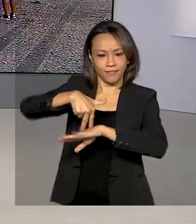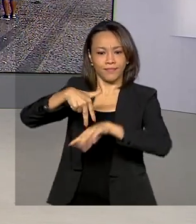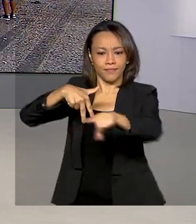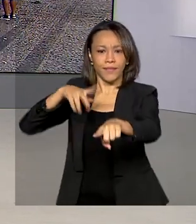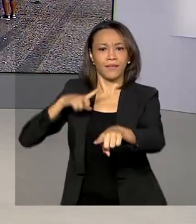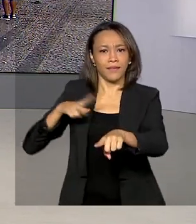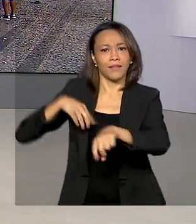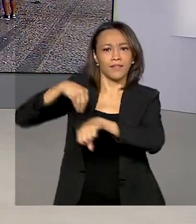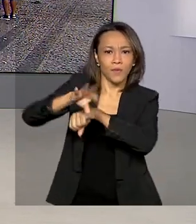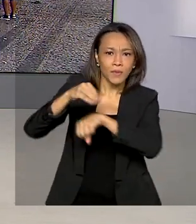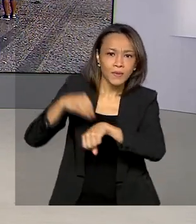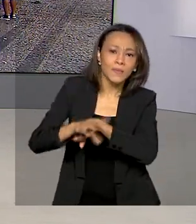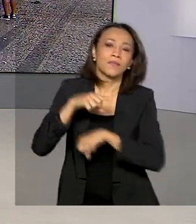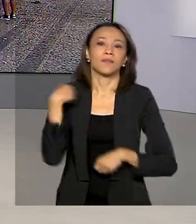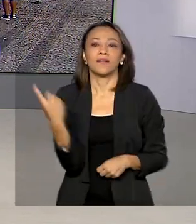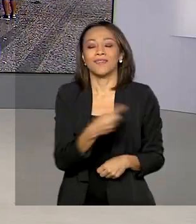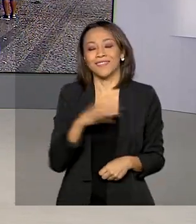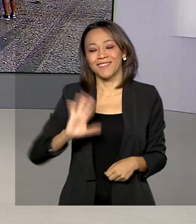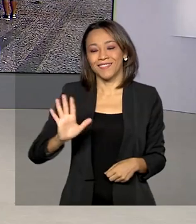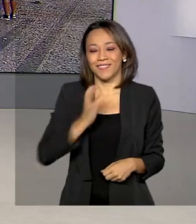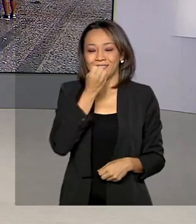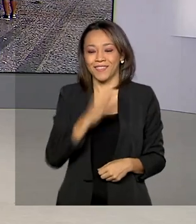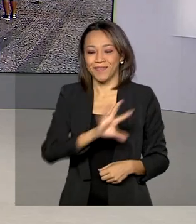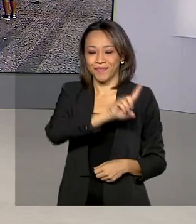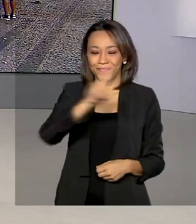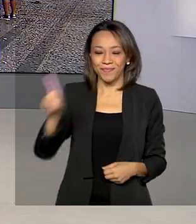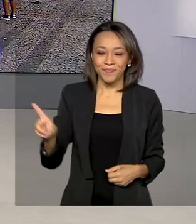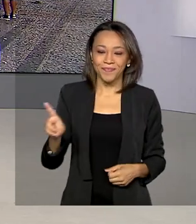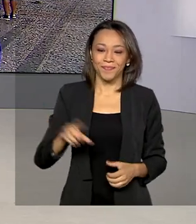traz ao vivo as informações pra gente. Oi Tiago, bom dia.